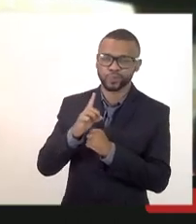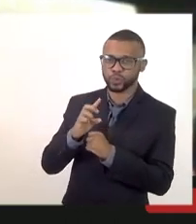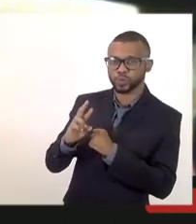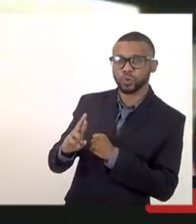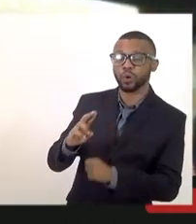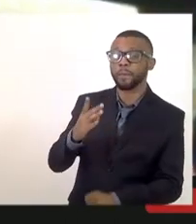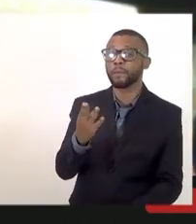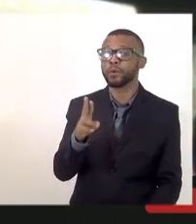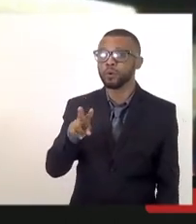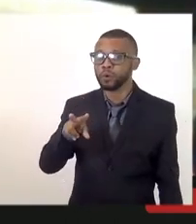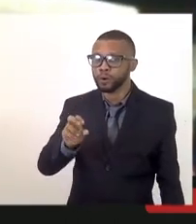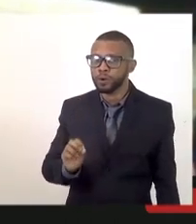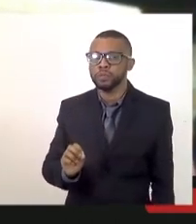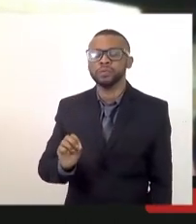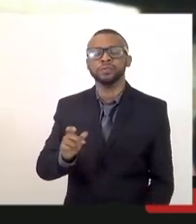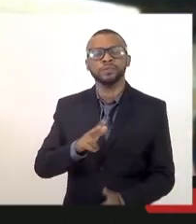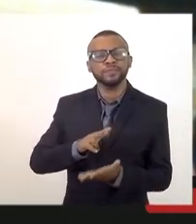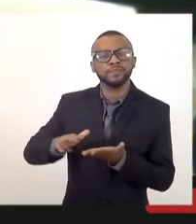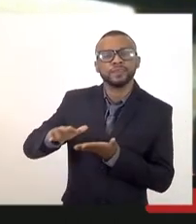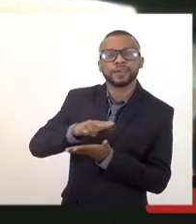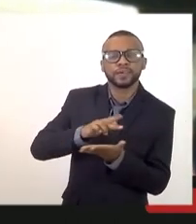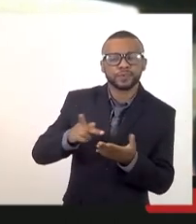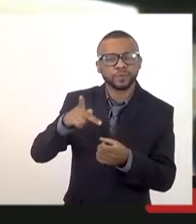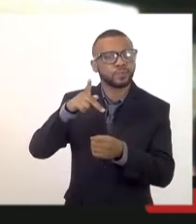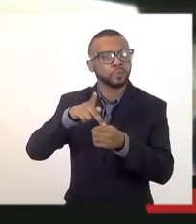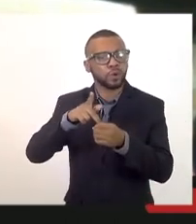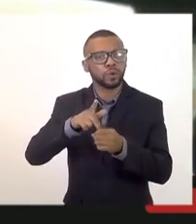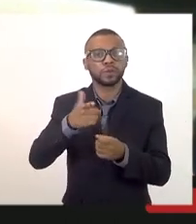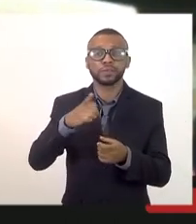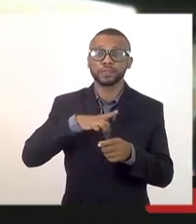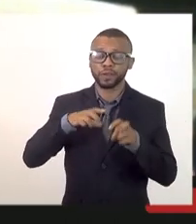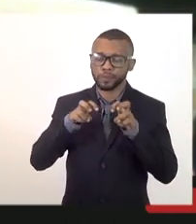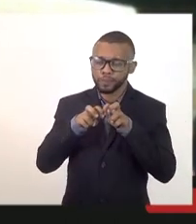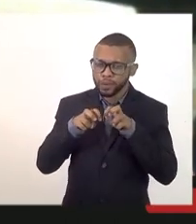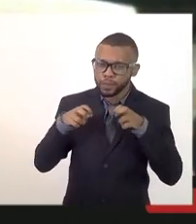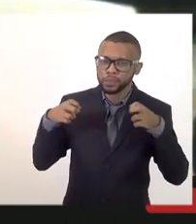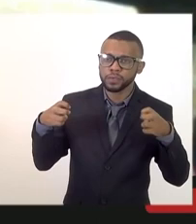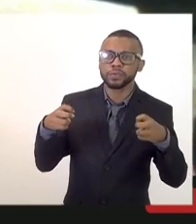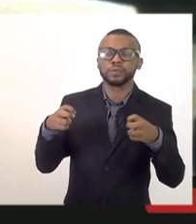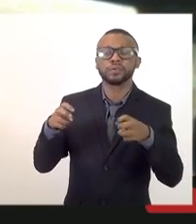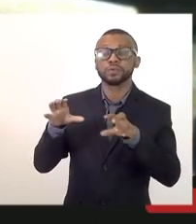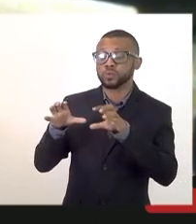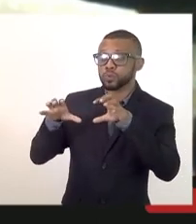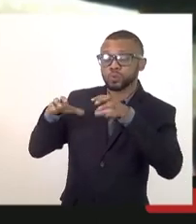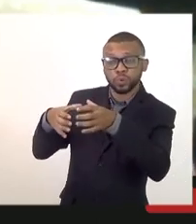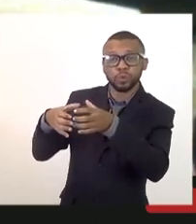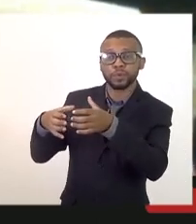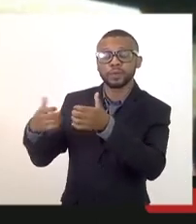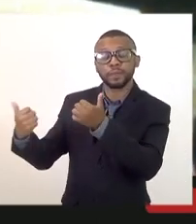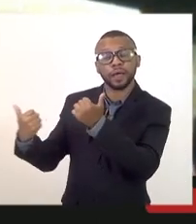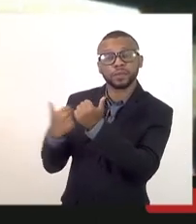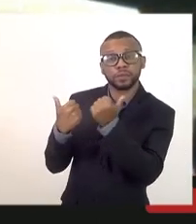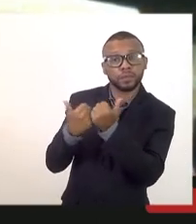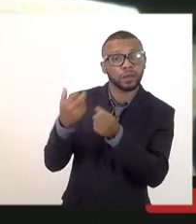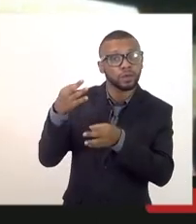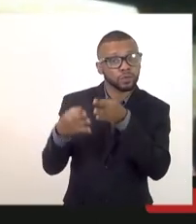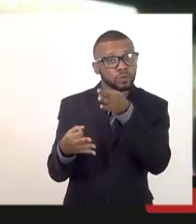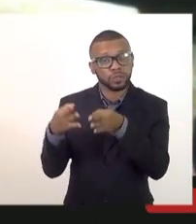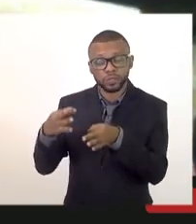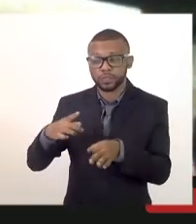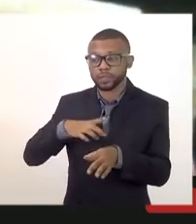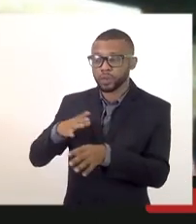vários procuradores e aqui eu tenho uma bancada aqui na minha assessoria jurídica composta por 11 advogados